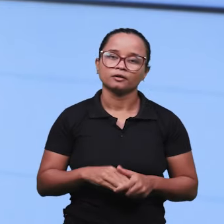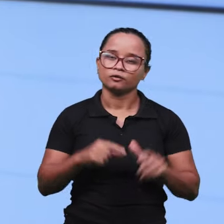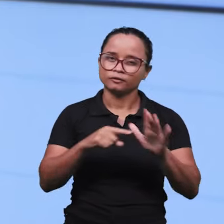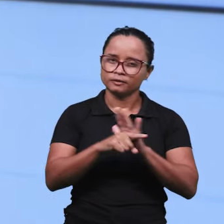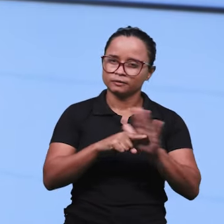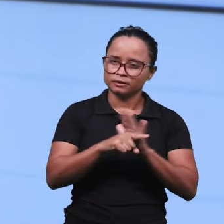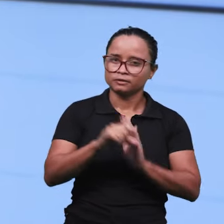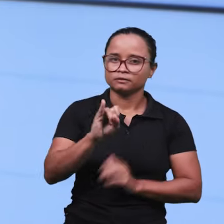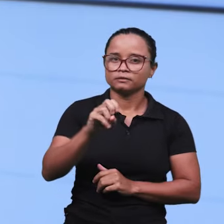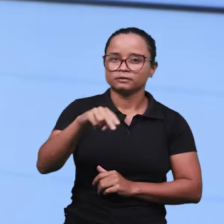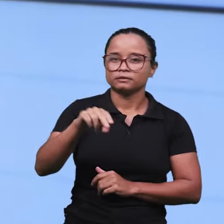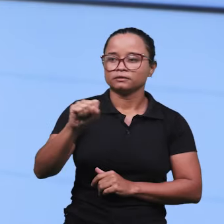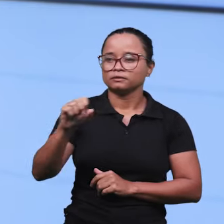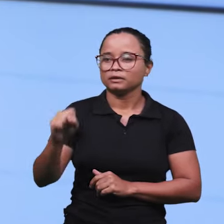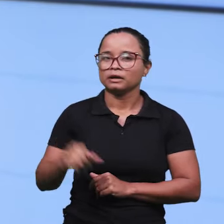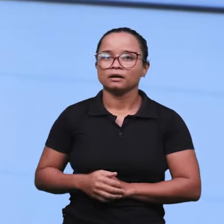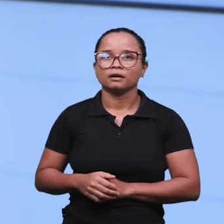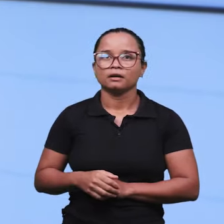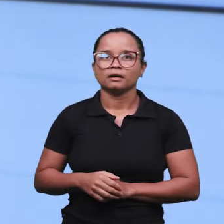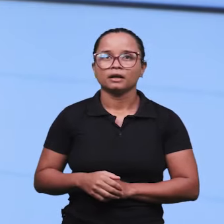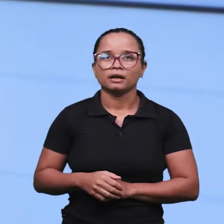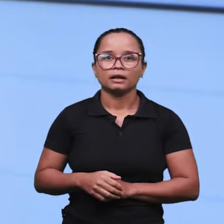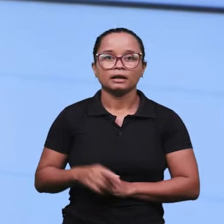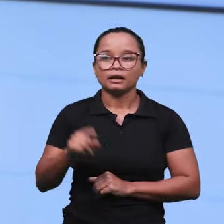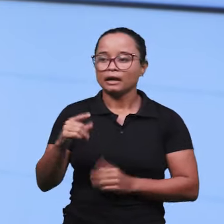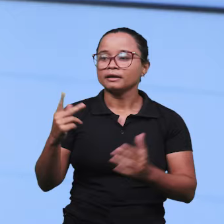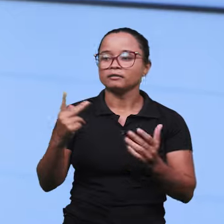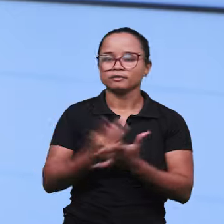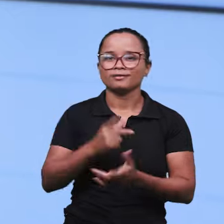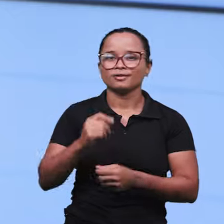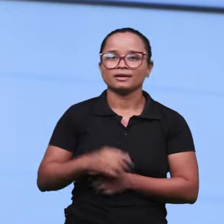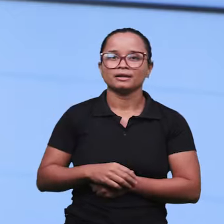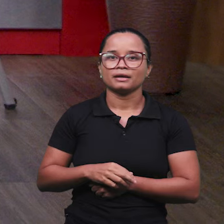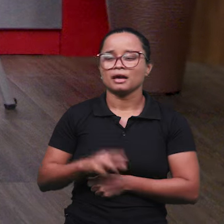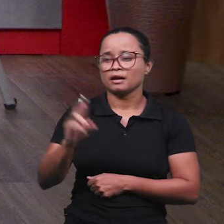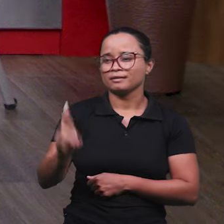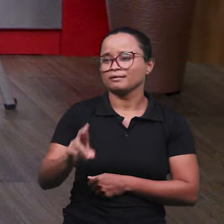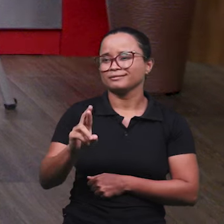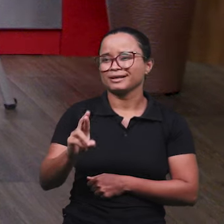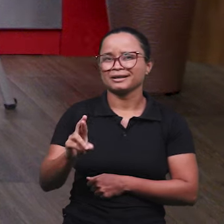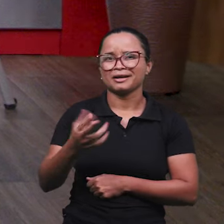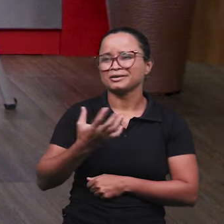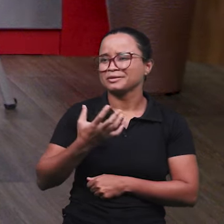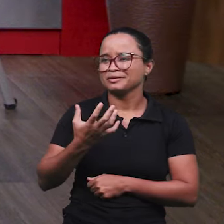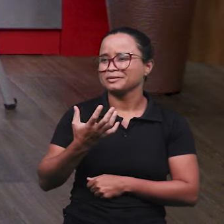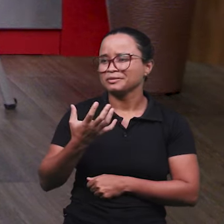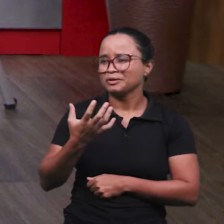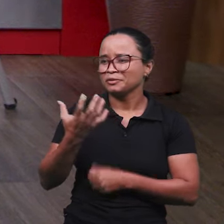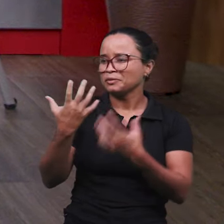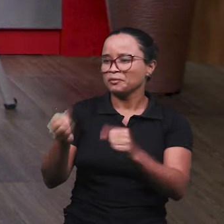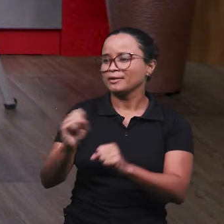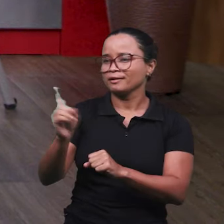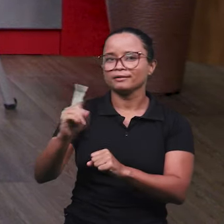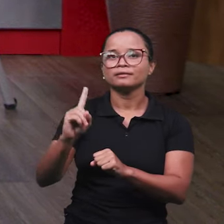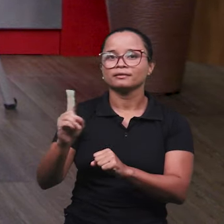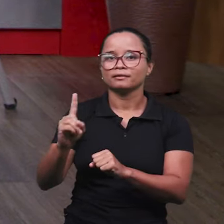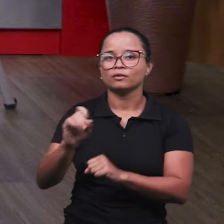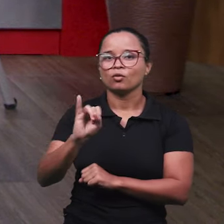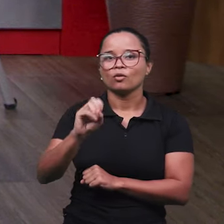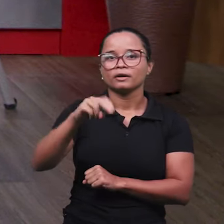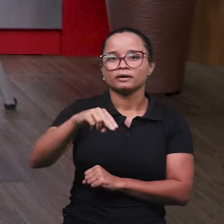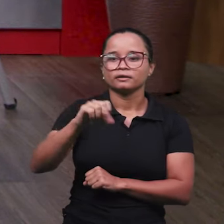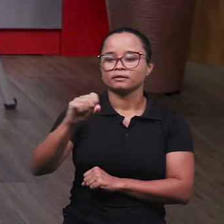a perícia e nega o pedido dele lá para poder receber o auxílio. É muito comum. É muito comum, né, doutora. E a empresa,